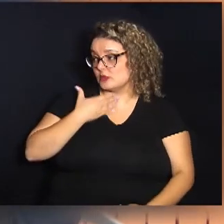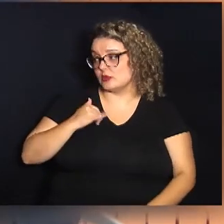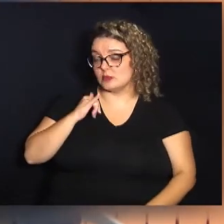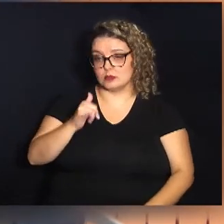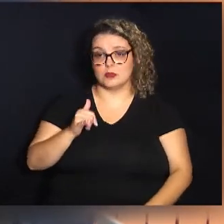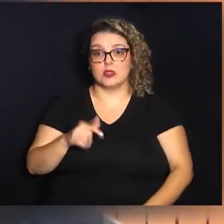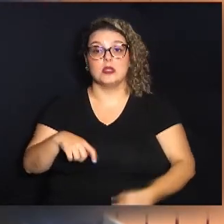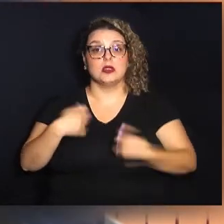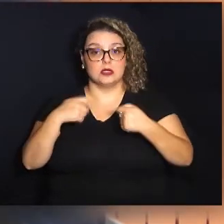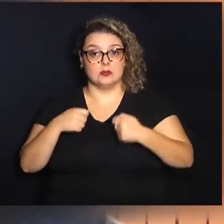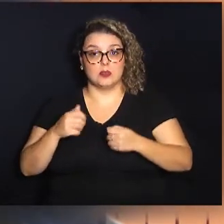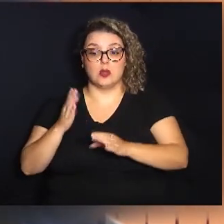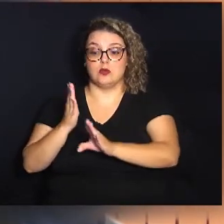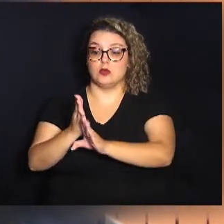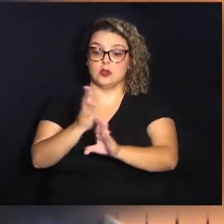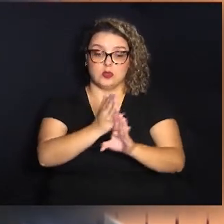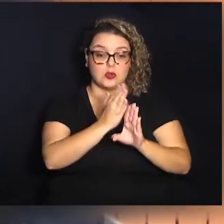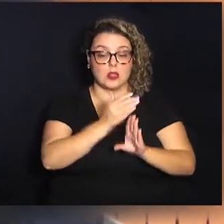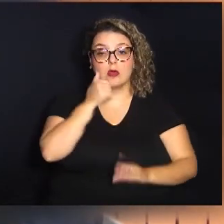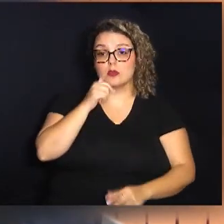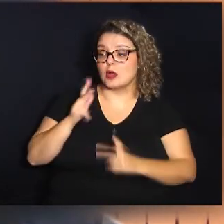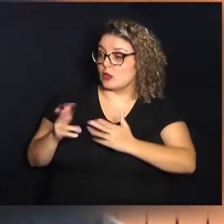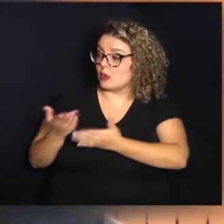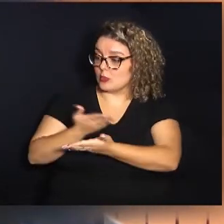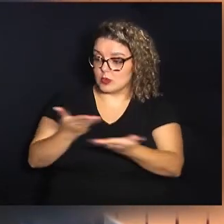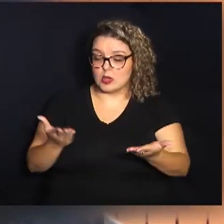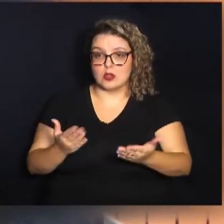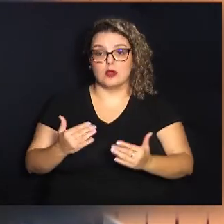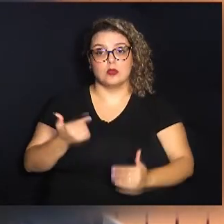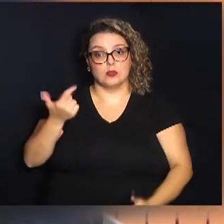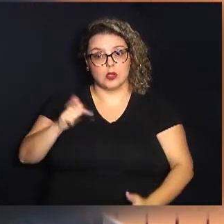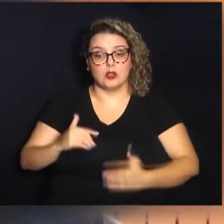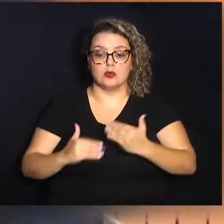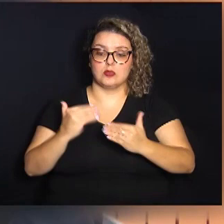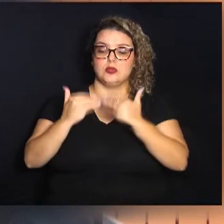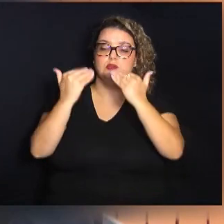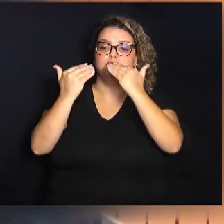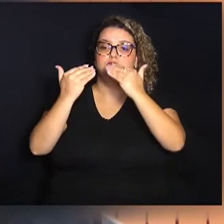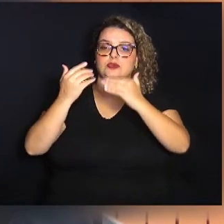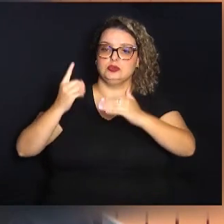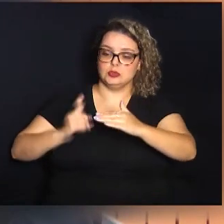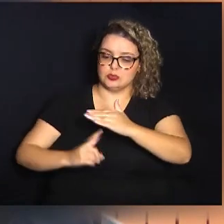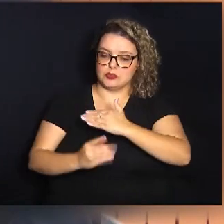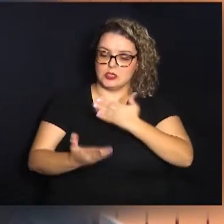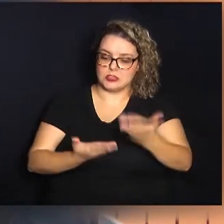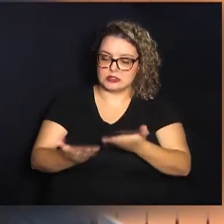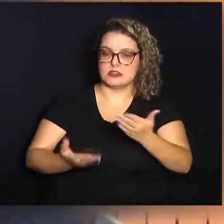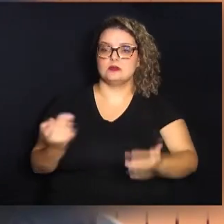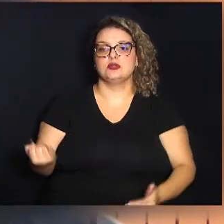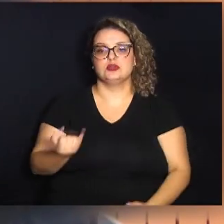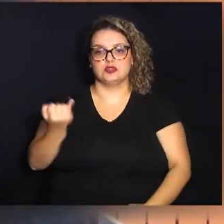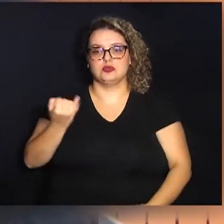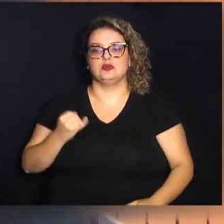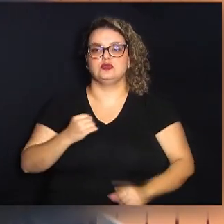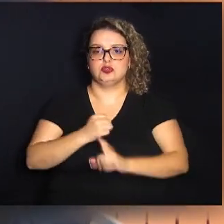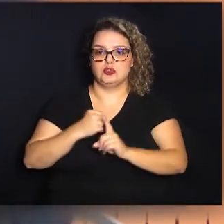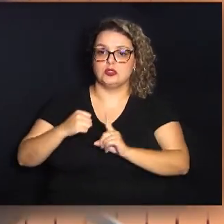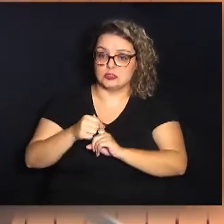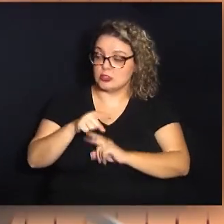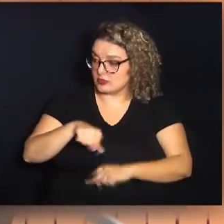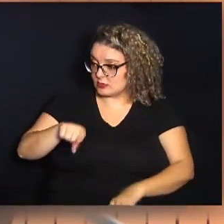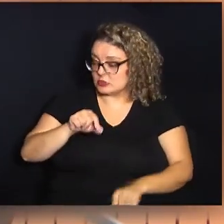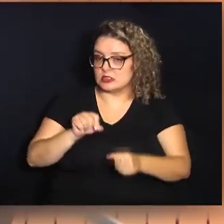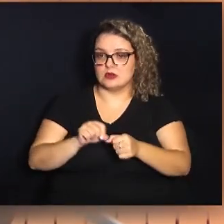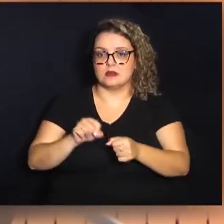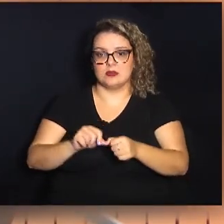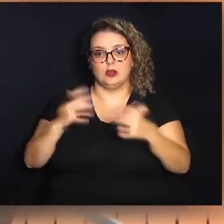encontrarmos mulheres como vocês para continuar prestando esse relevante serviço social que vocês fazem